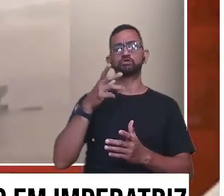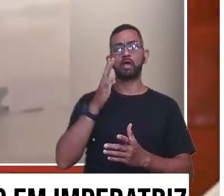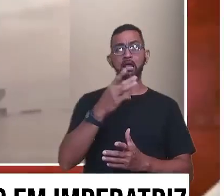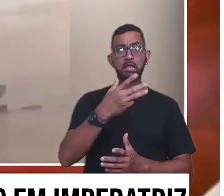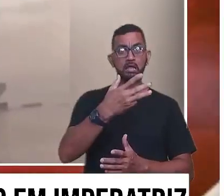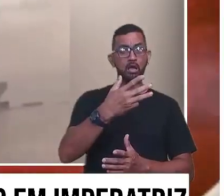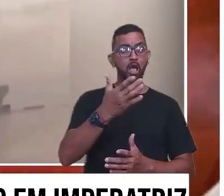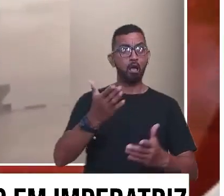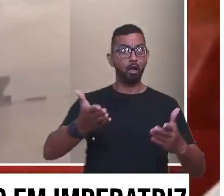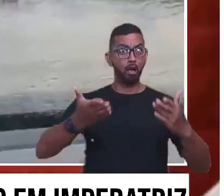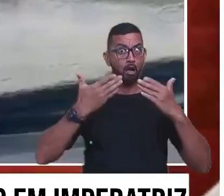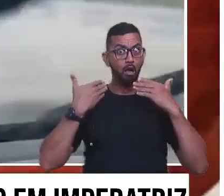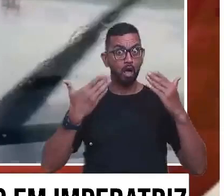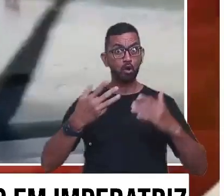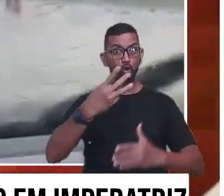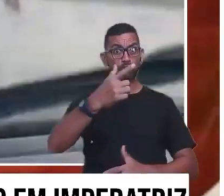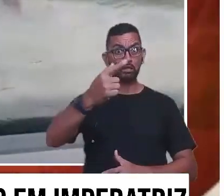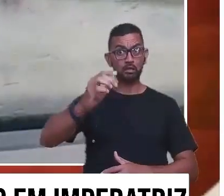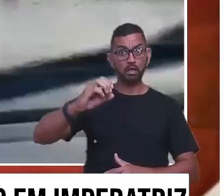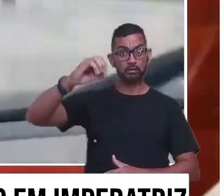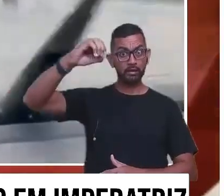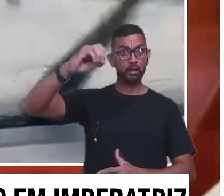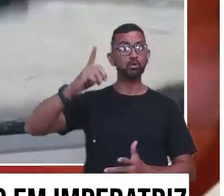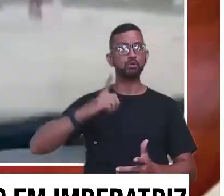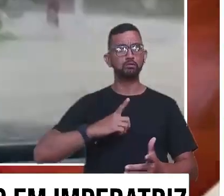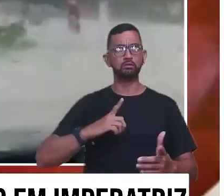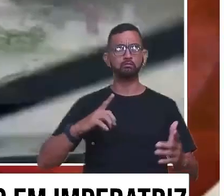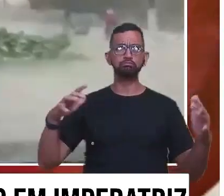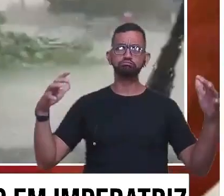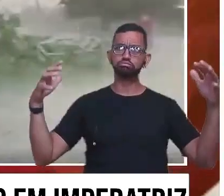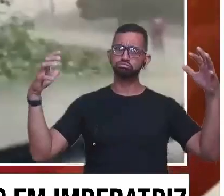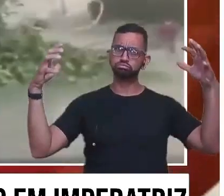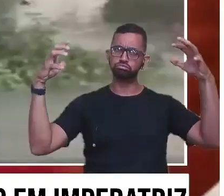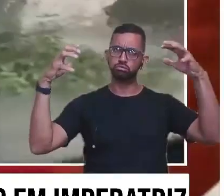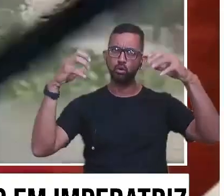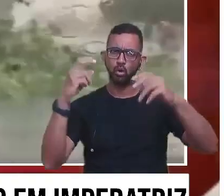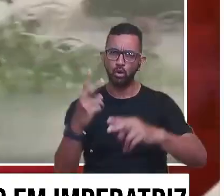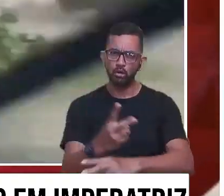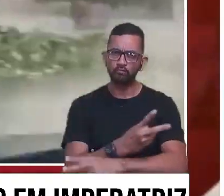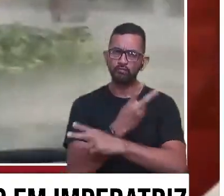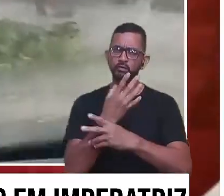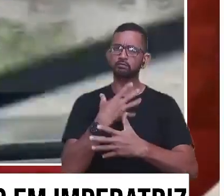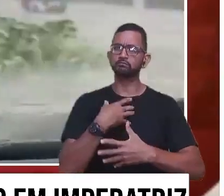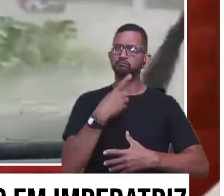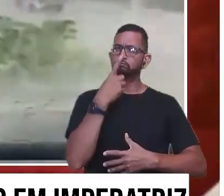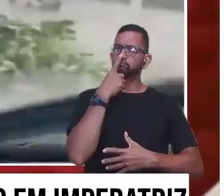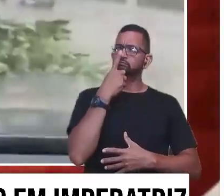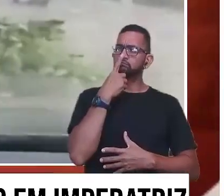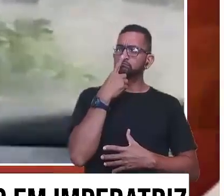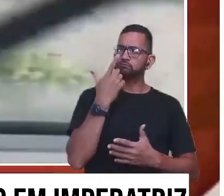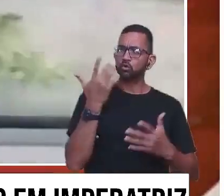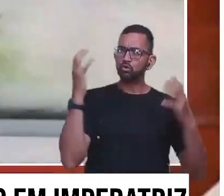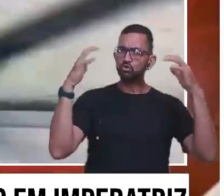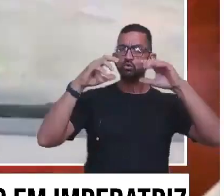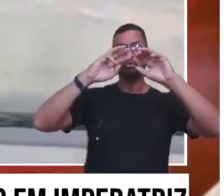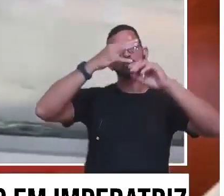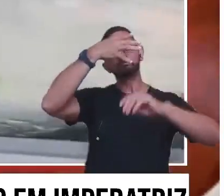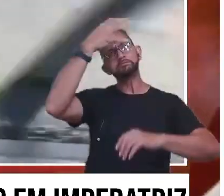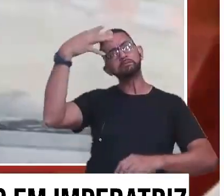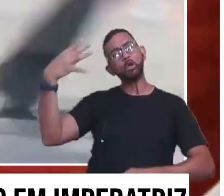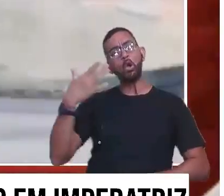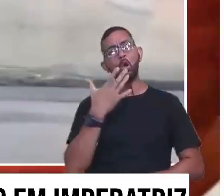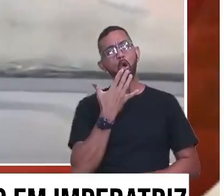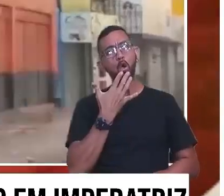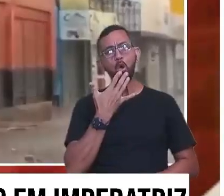fazia 37 graus enquanto a gente cobriu o jogo, e aí o tempo fechou, começou a dar aquele ventinho com cheiro de chuva, apareceu um